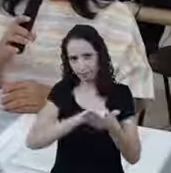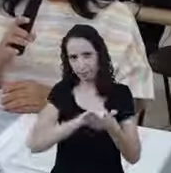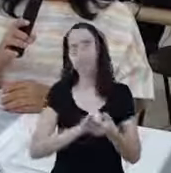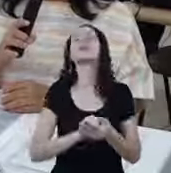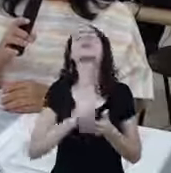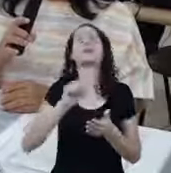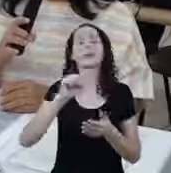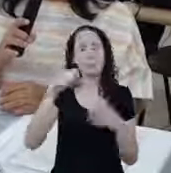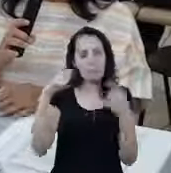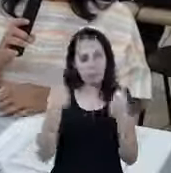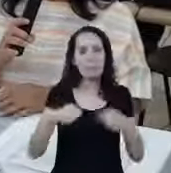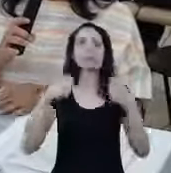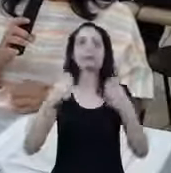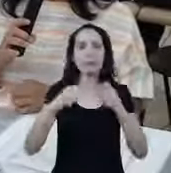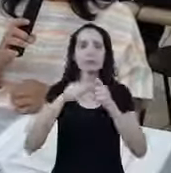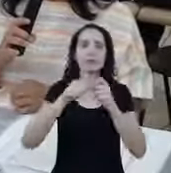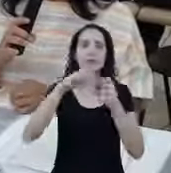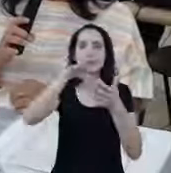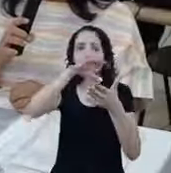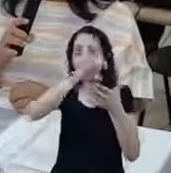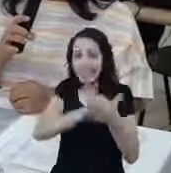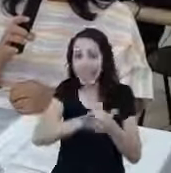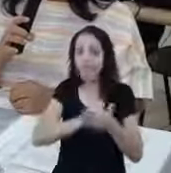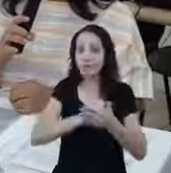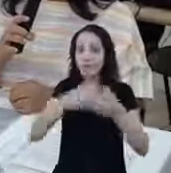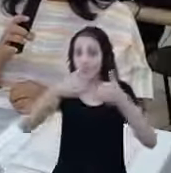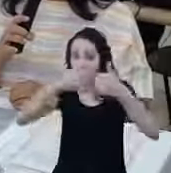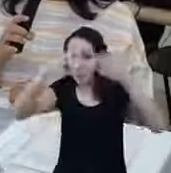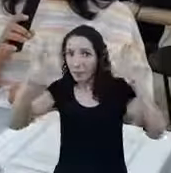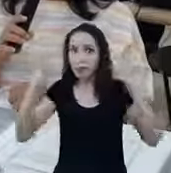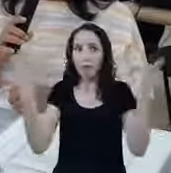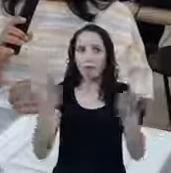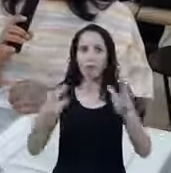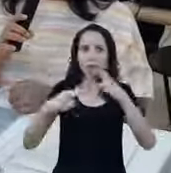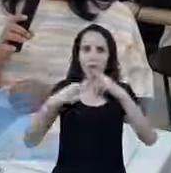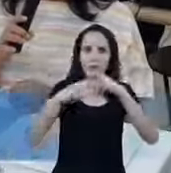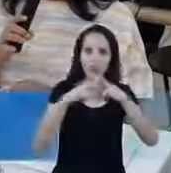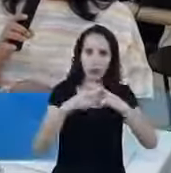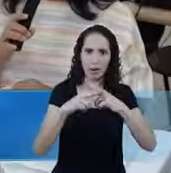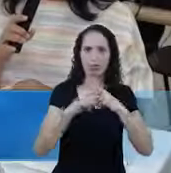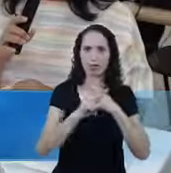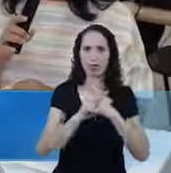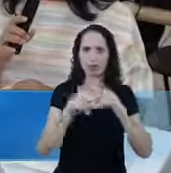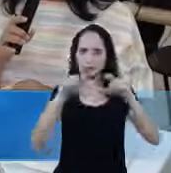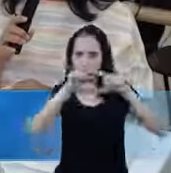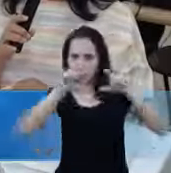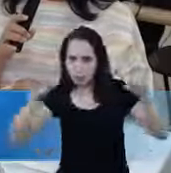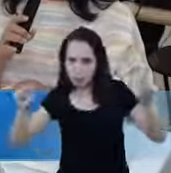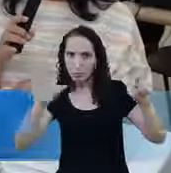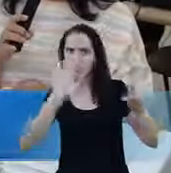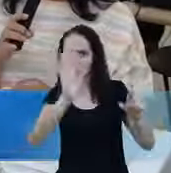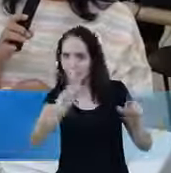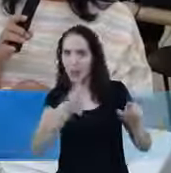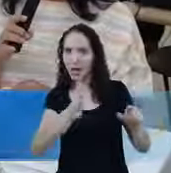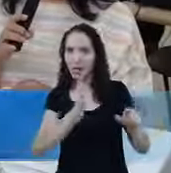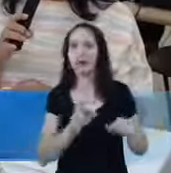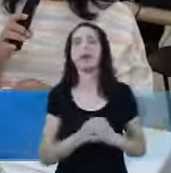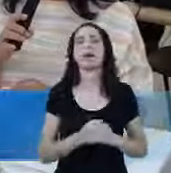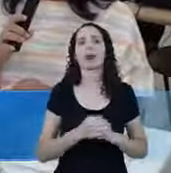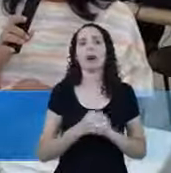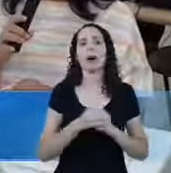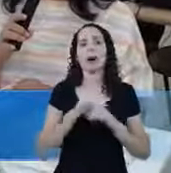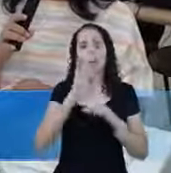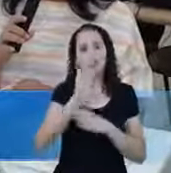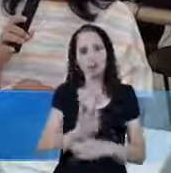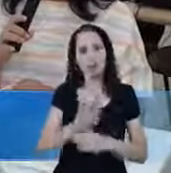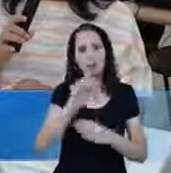precisa fazer o cadastro Que foi lançado hoje Na Caixa Que é esse endereço Que nós demos hoje Auxilio.caixa